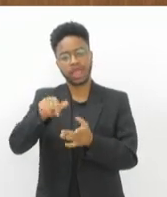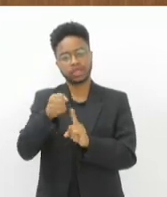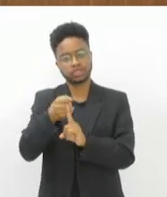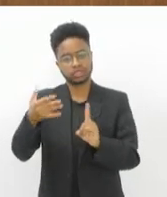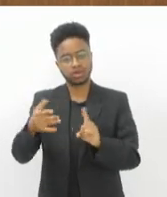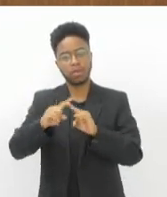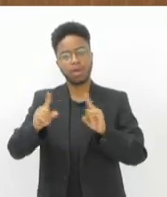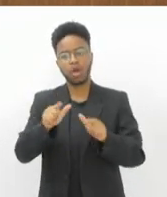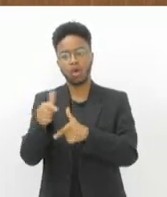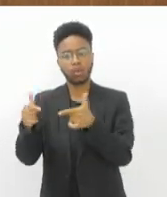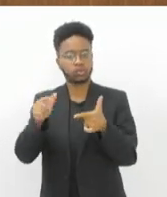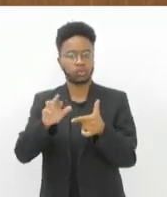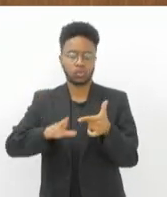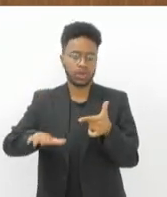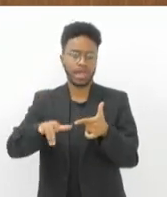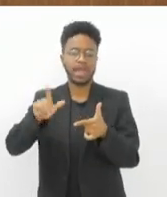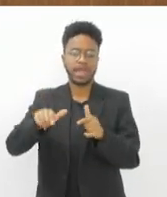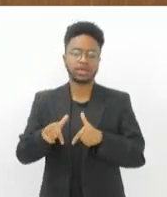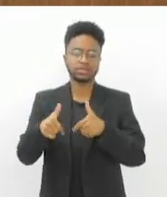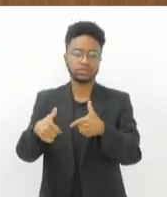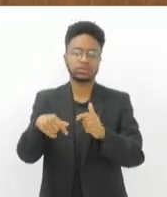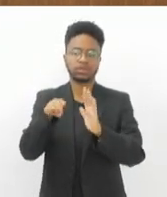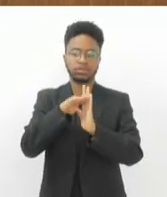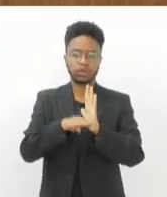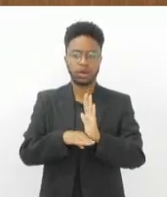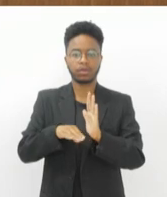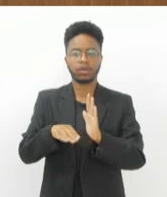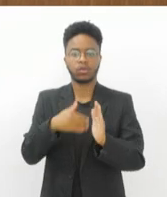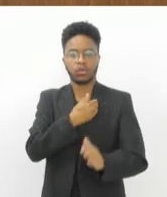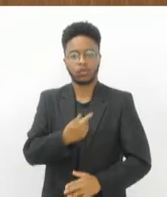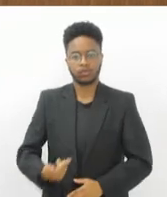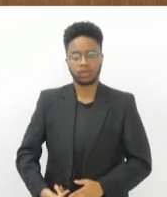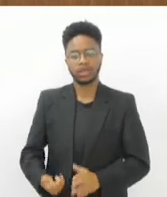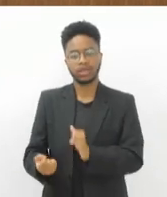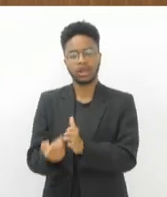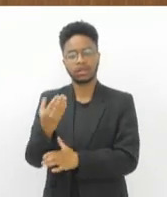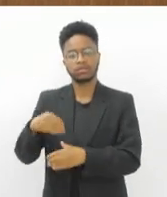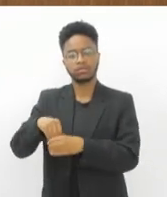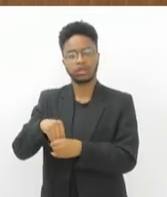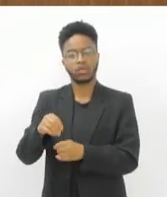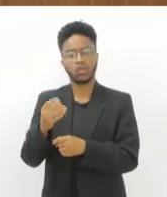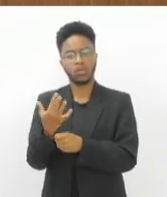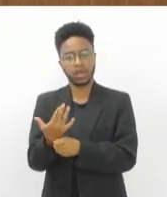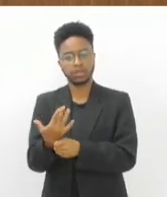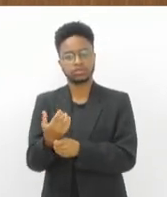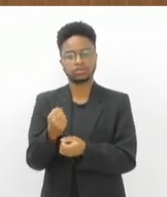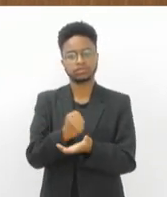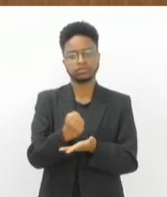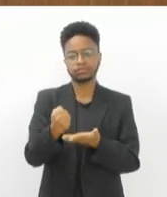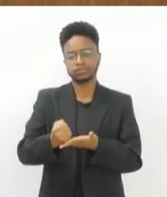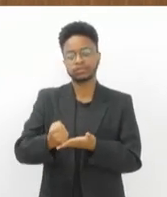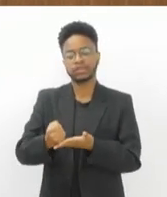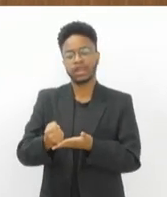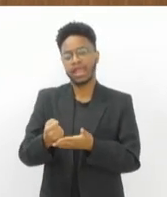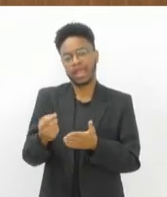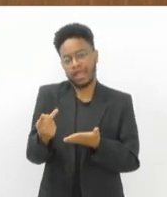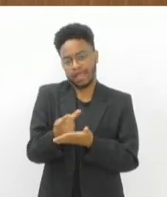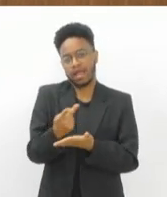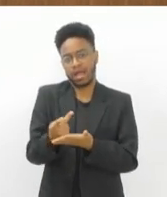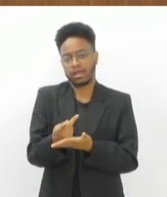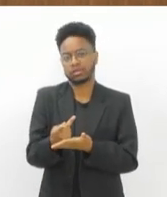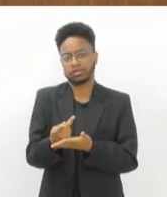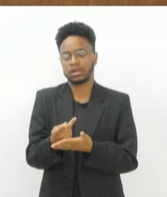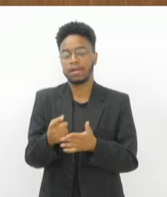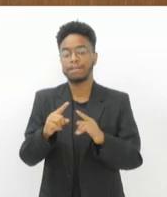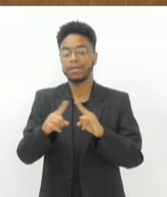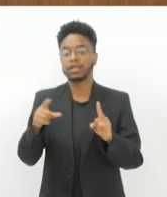ações e programas governamentais desenvolvidos pela UERJ por meio de contratações irregulares, o que tem o